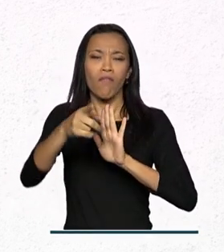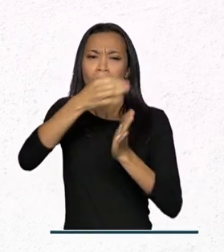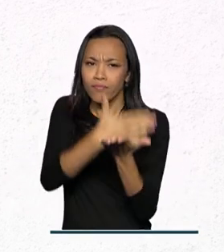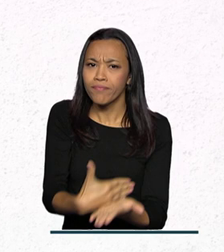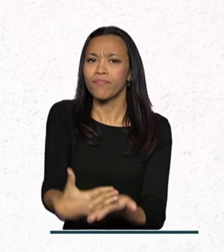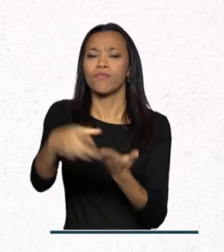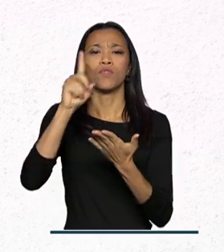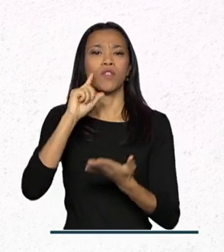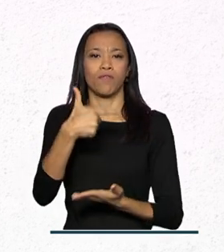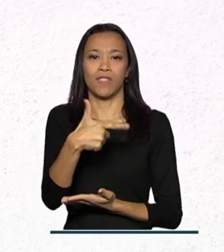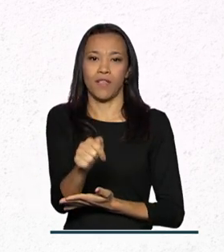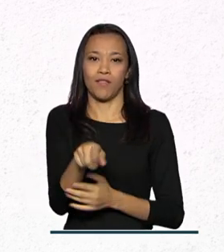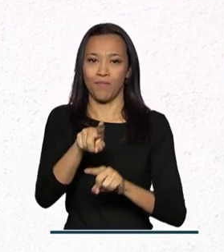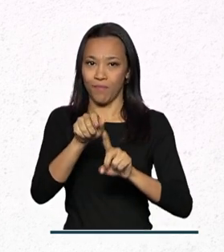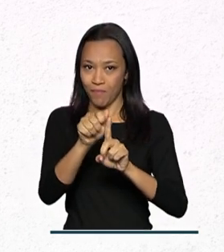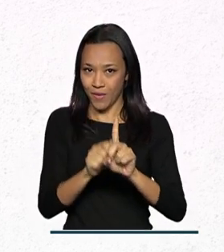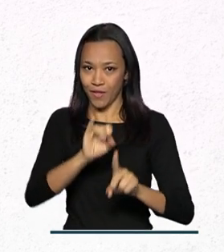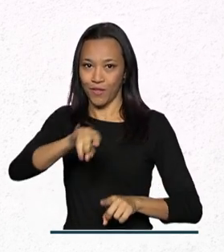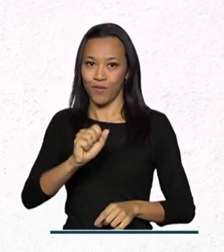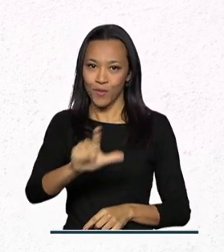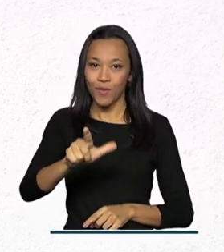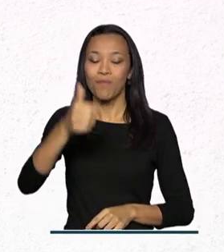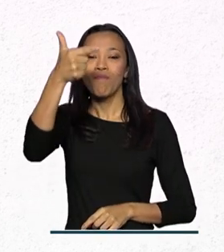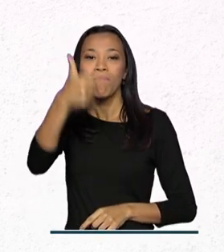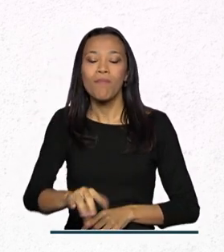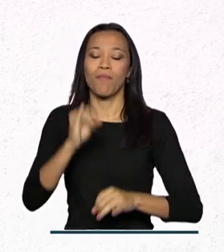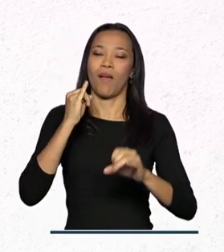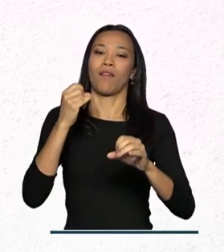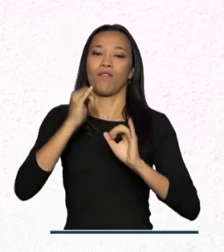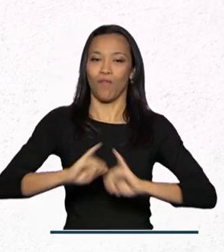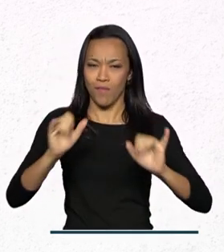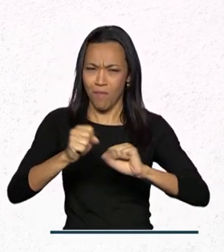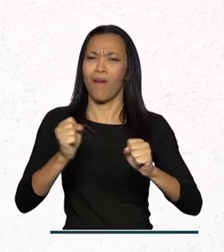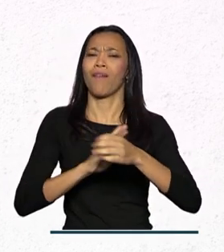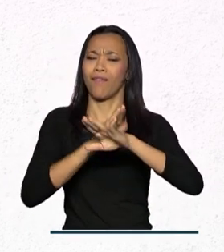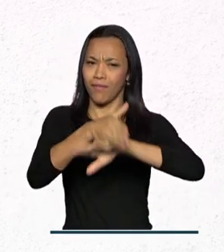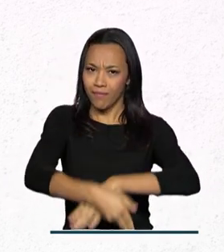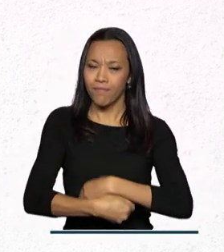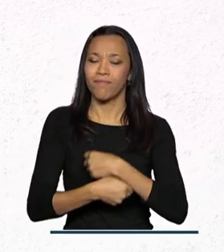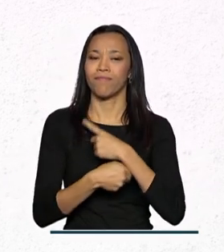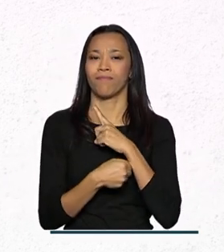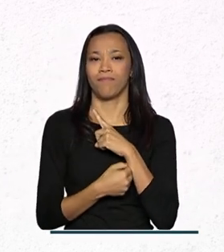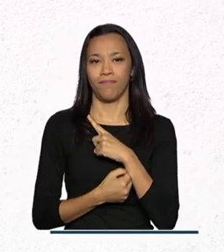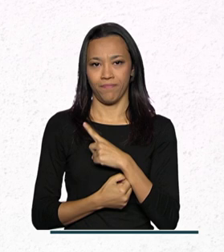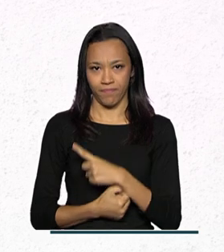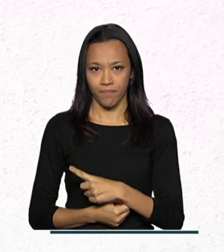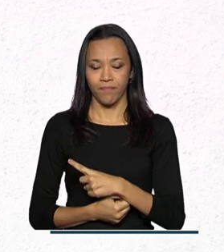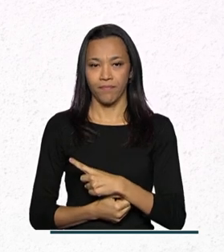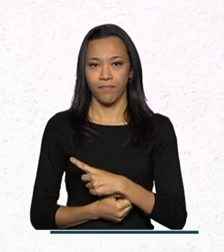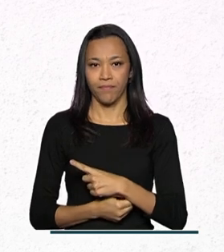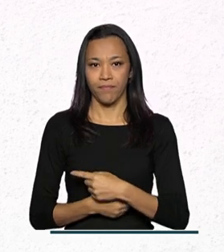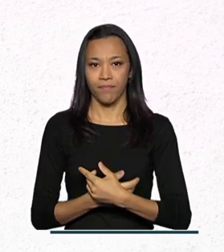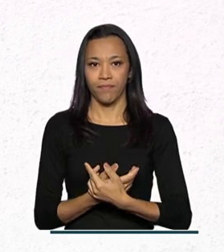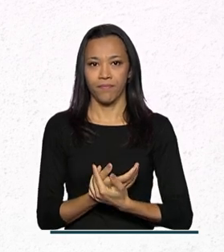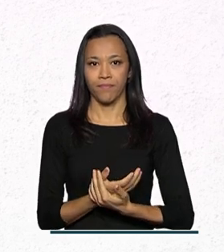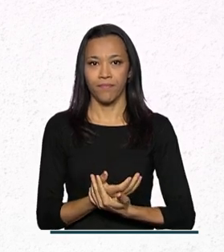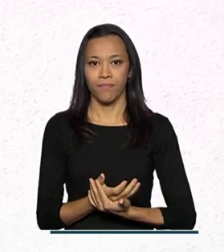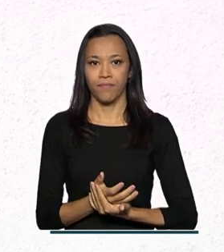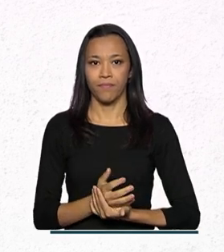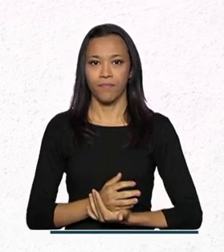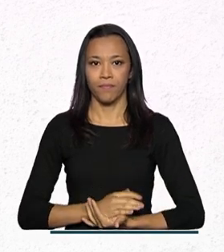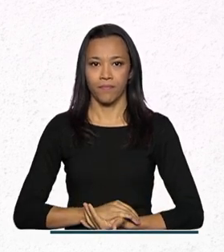27 de julho. Saiba mais no endereço www.participa.br